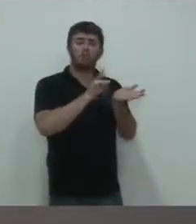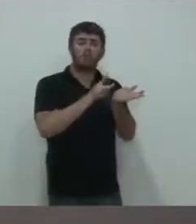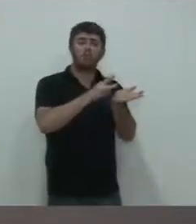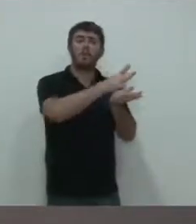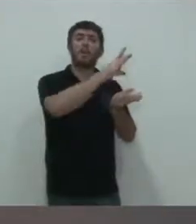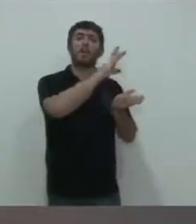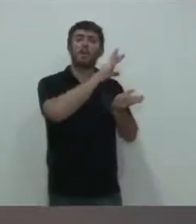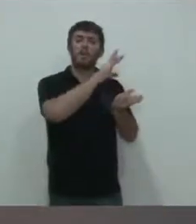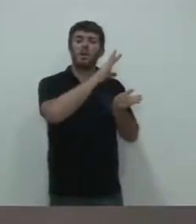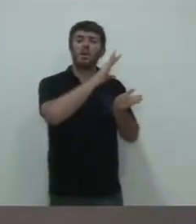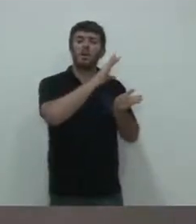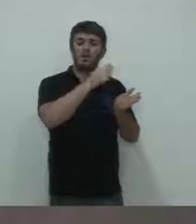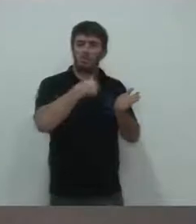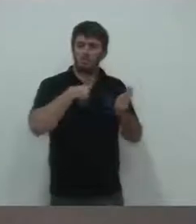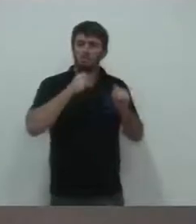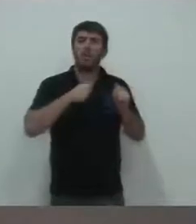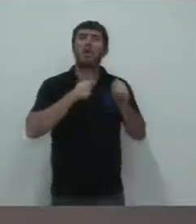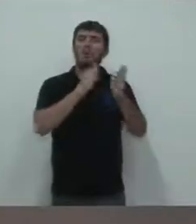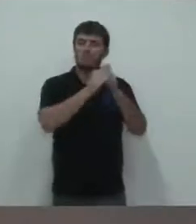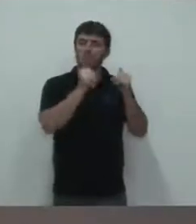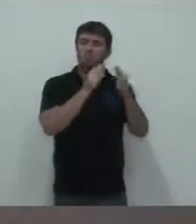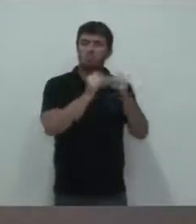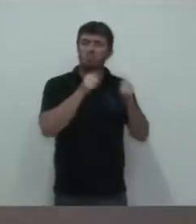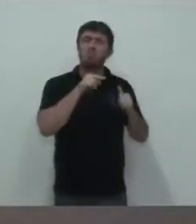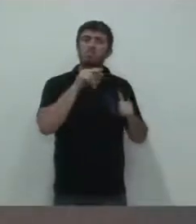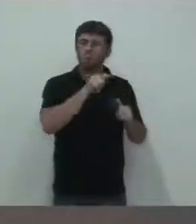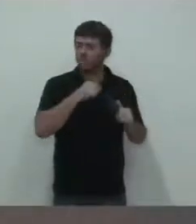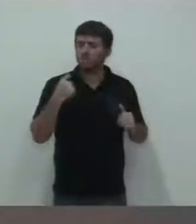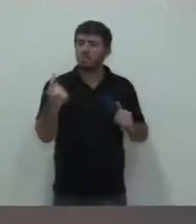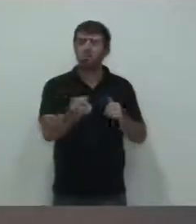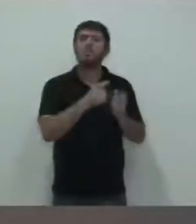Eu posso entrar com o pedido de cassação contra o prefeito sobre isso.